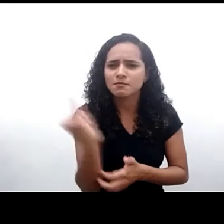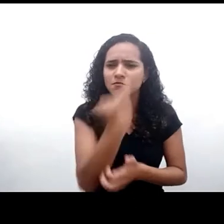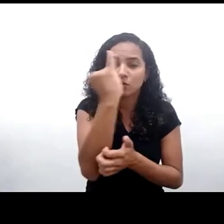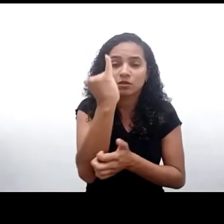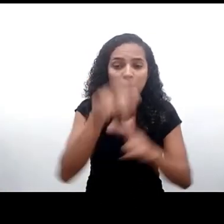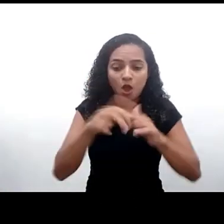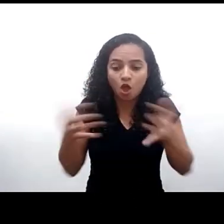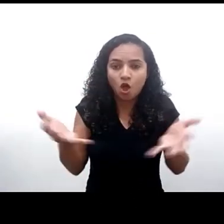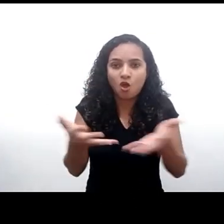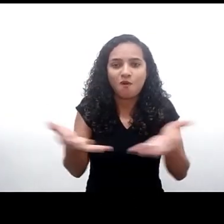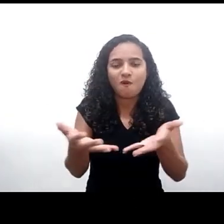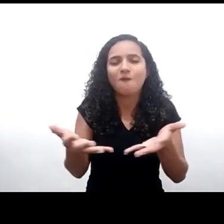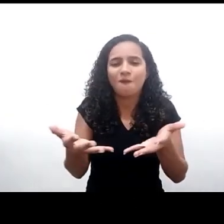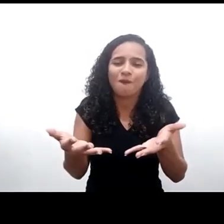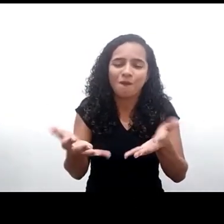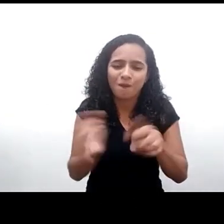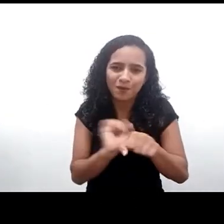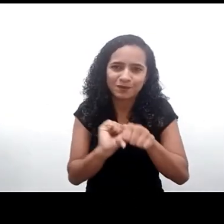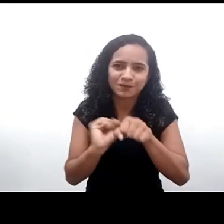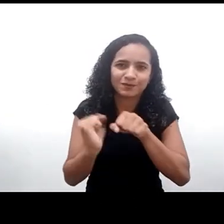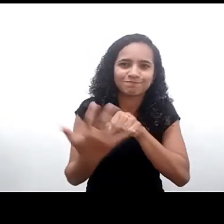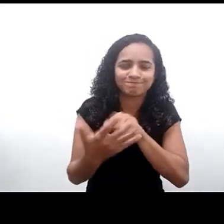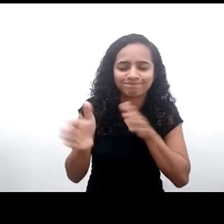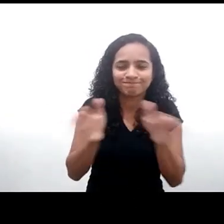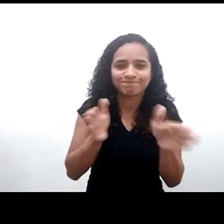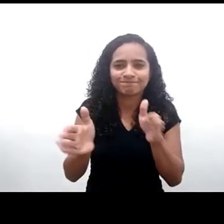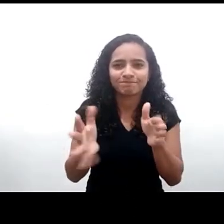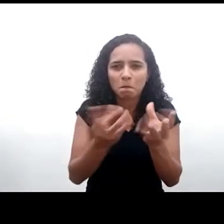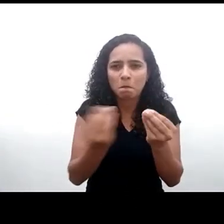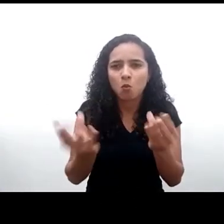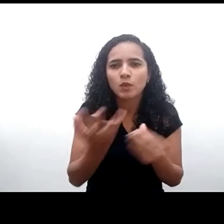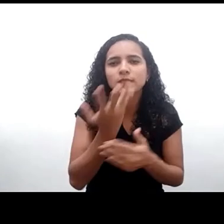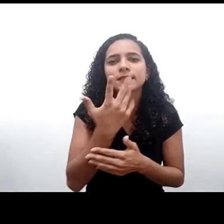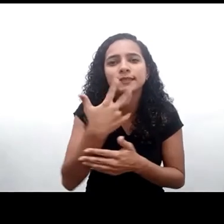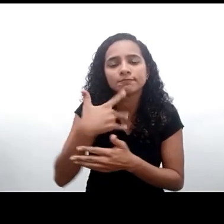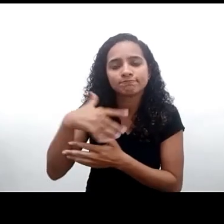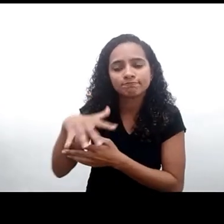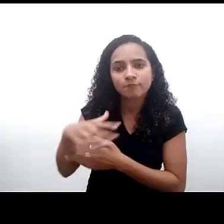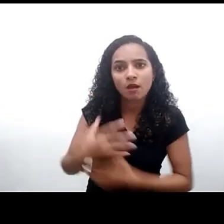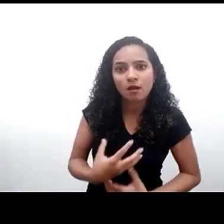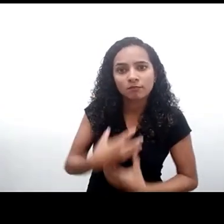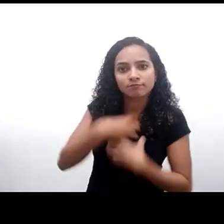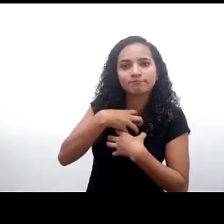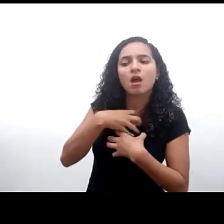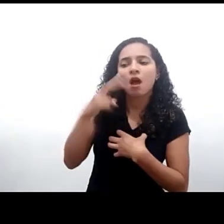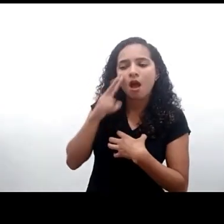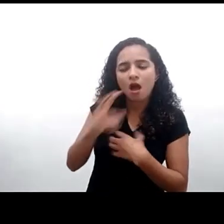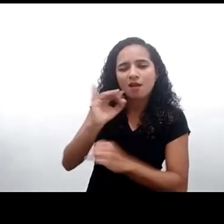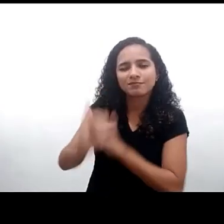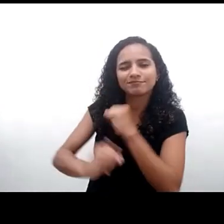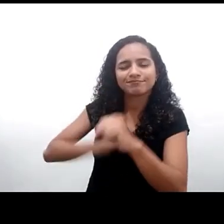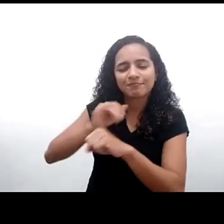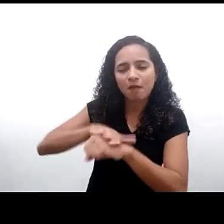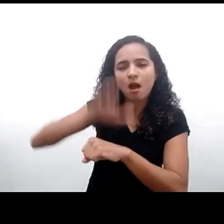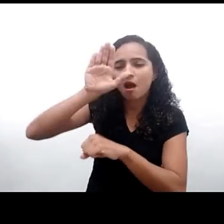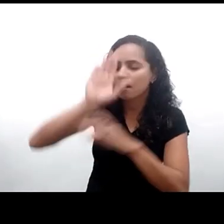especialmente nesse contexto de pandemia em que muitas crianças viram suas vidas hiper digitalizadas inclusive vidas escolares